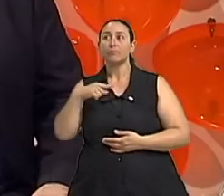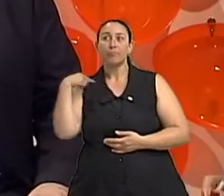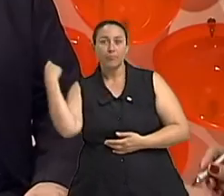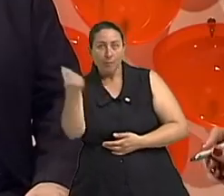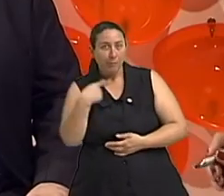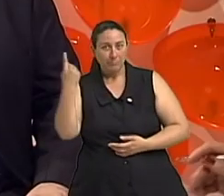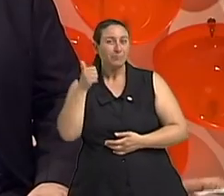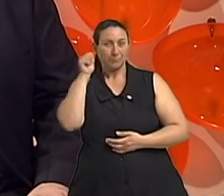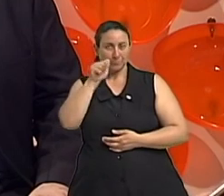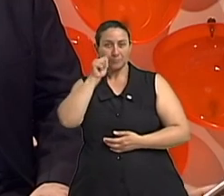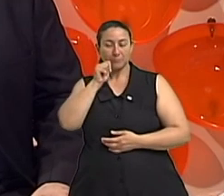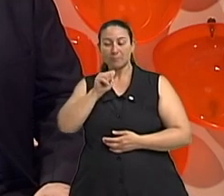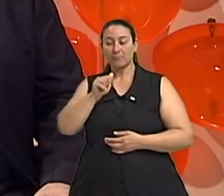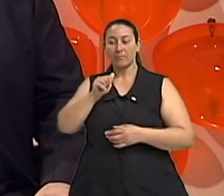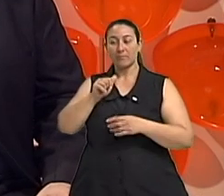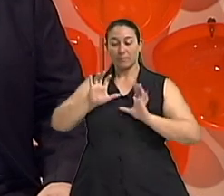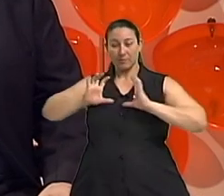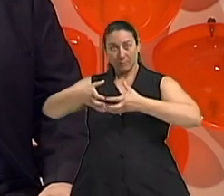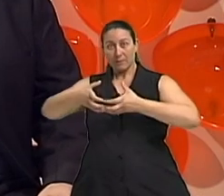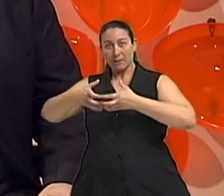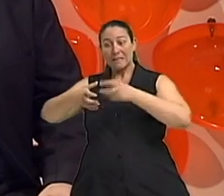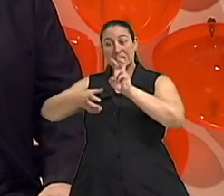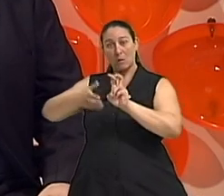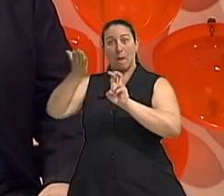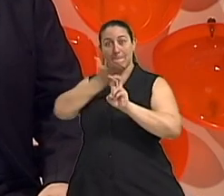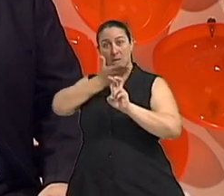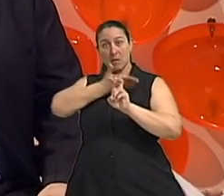5 amigas suas, uma tenha incontinência urinária.